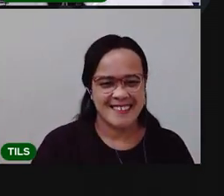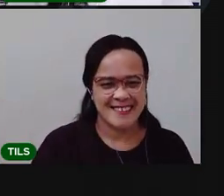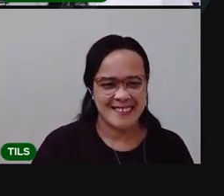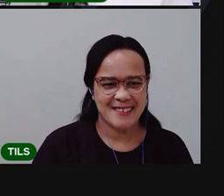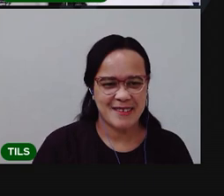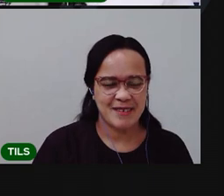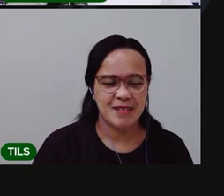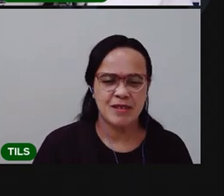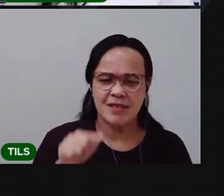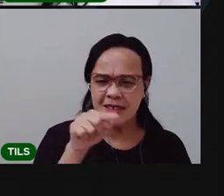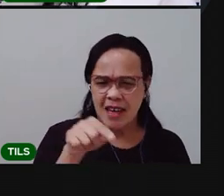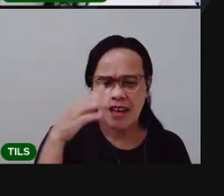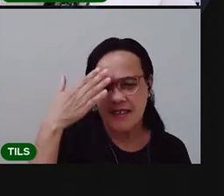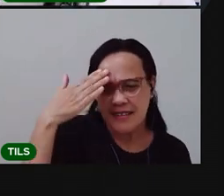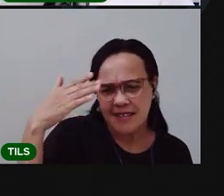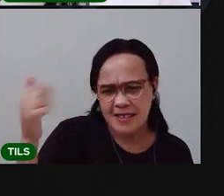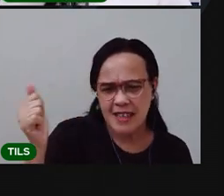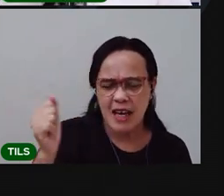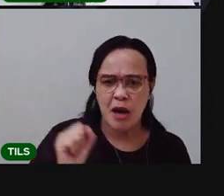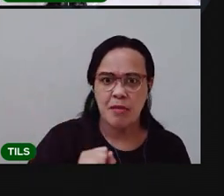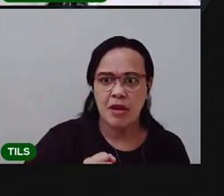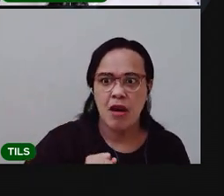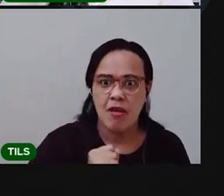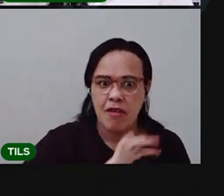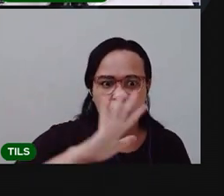Vocês sabem o que são valores?